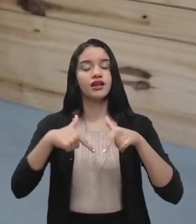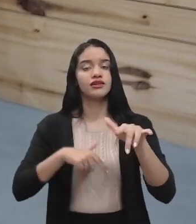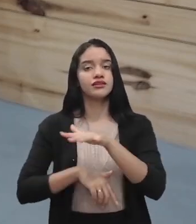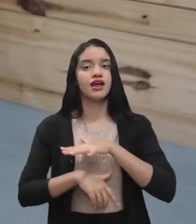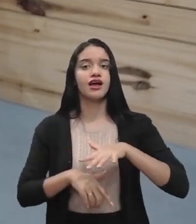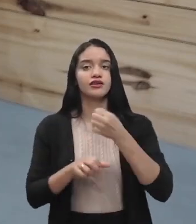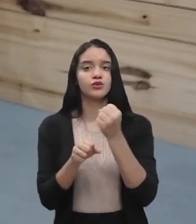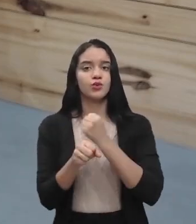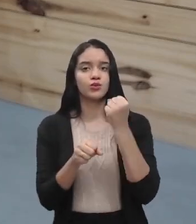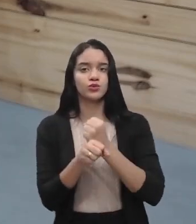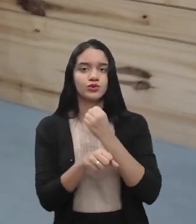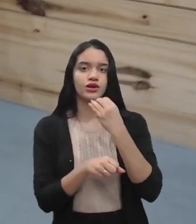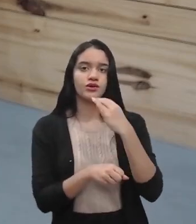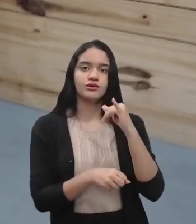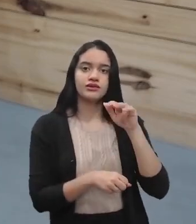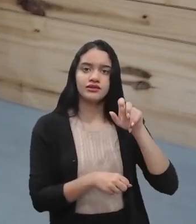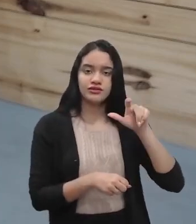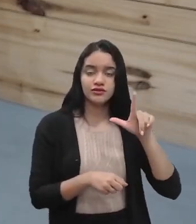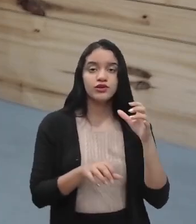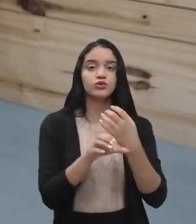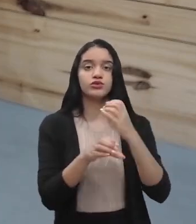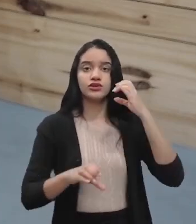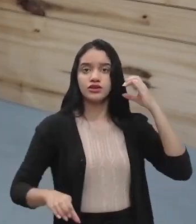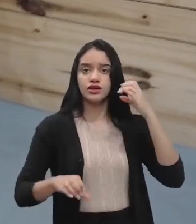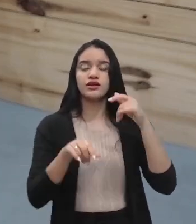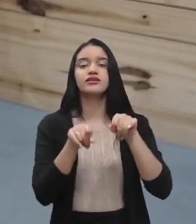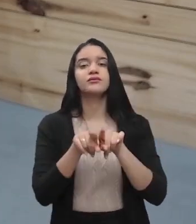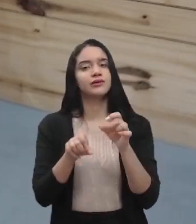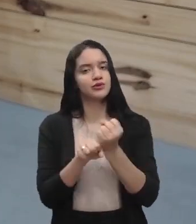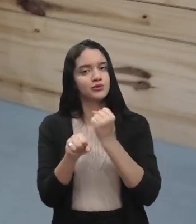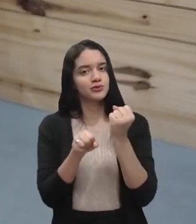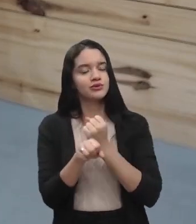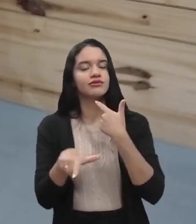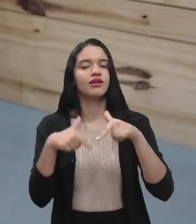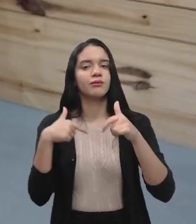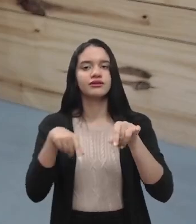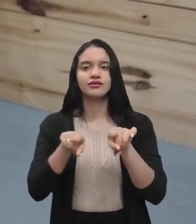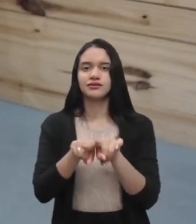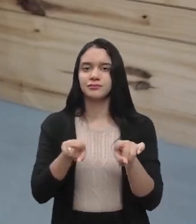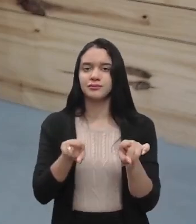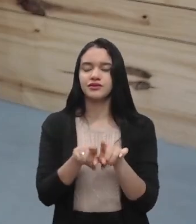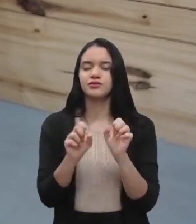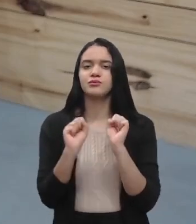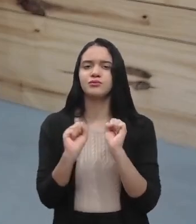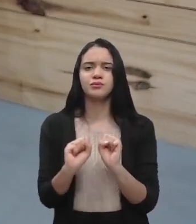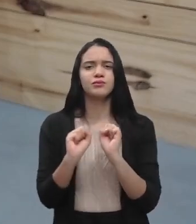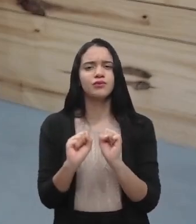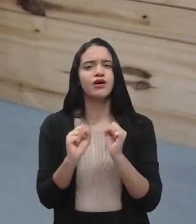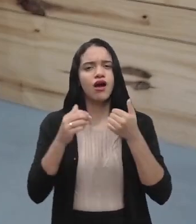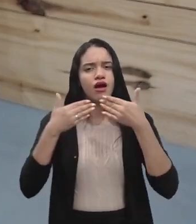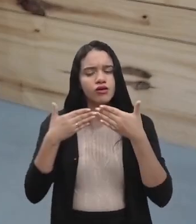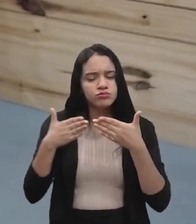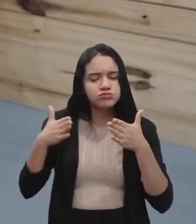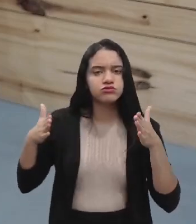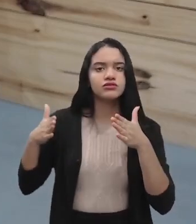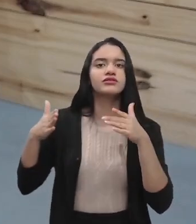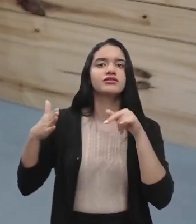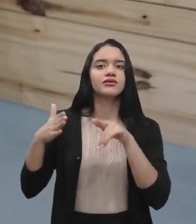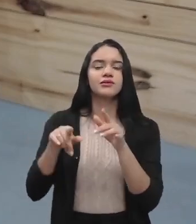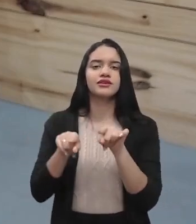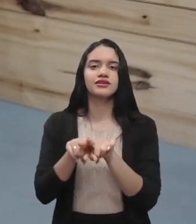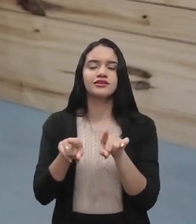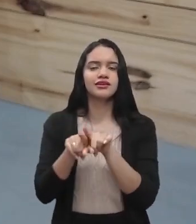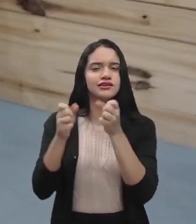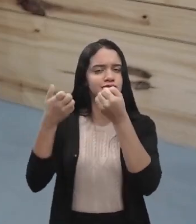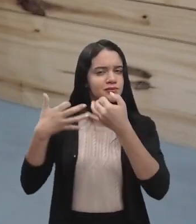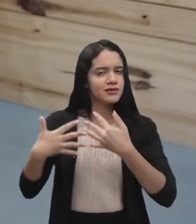construção civil e é engenheira de segurança do trabalho também, para que ela possa abrilhantar a nossa videoaula com